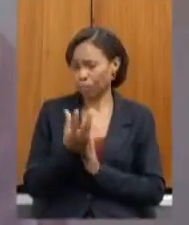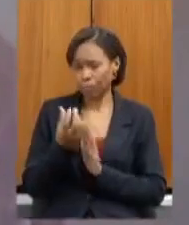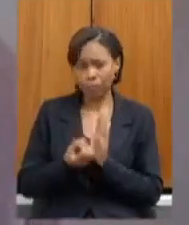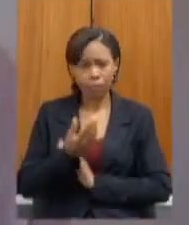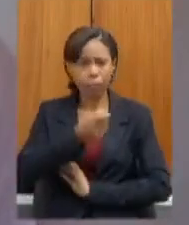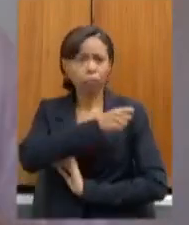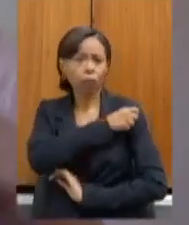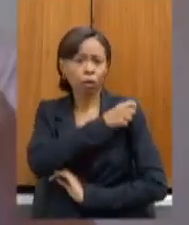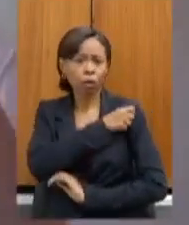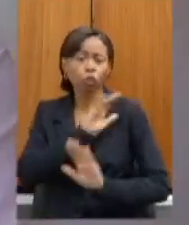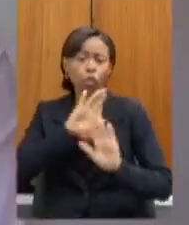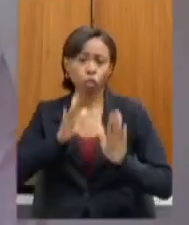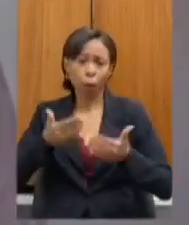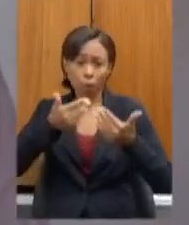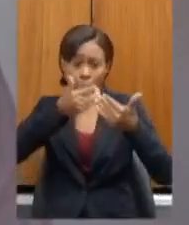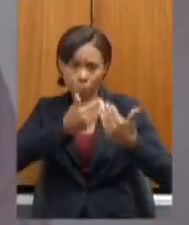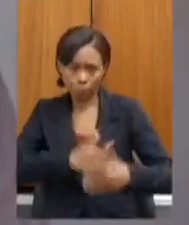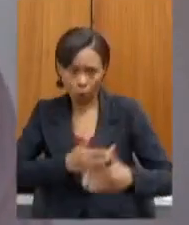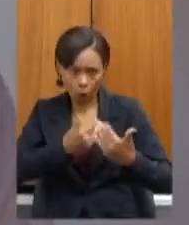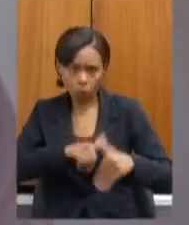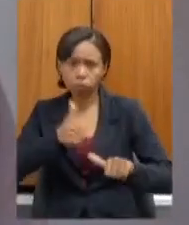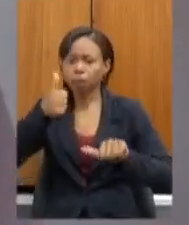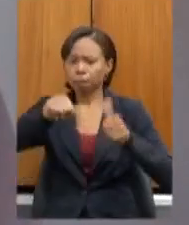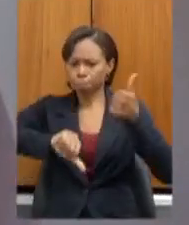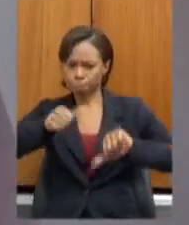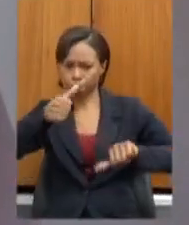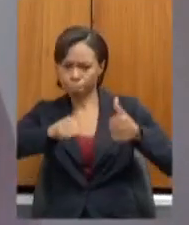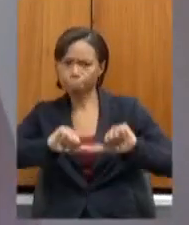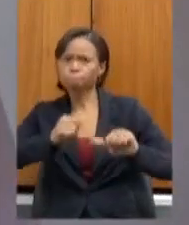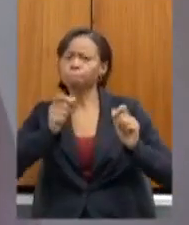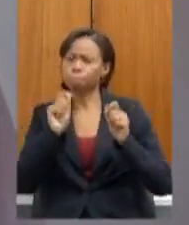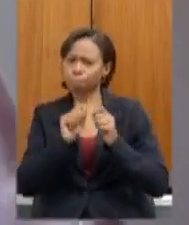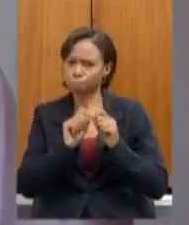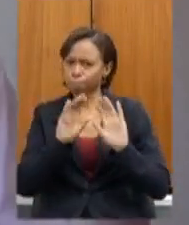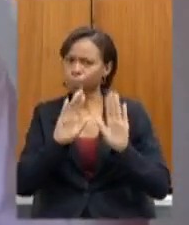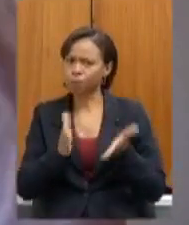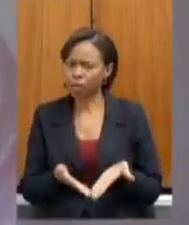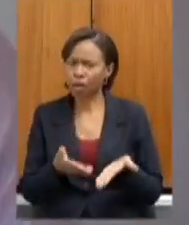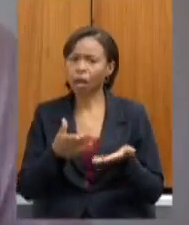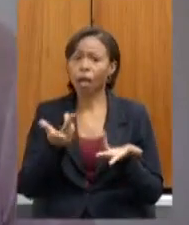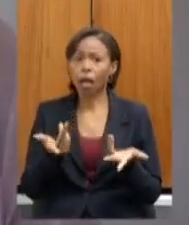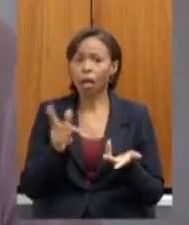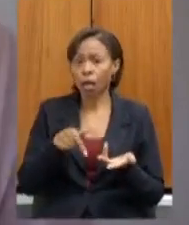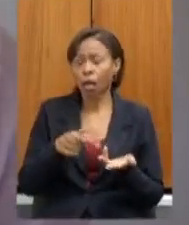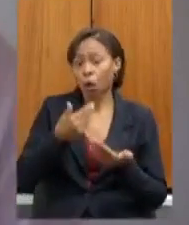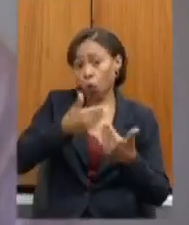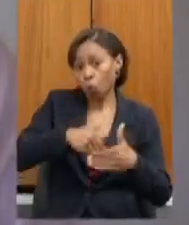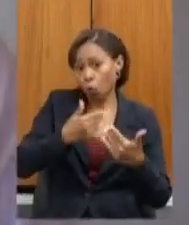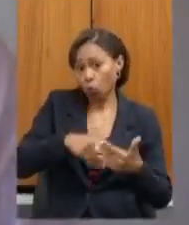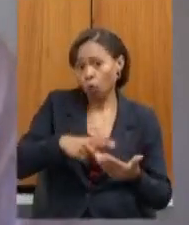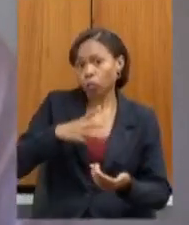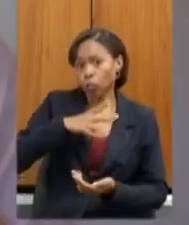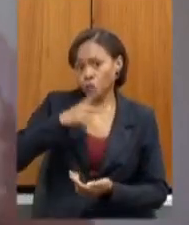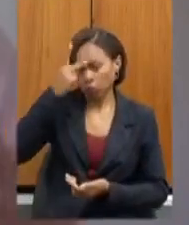a avaliação e que já tiveram a geração do plano de estudos individual avaliação essa com a nossa matriz de